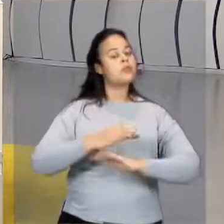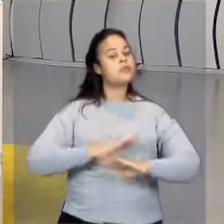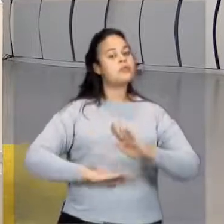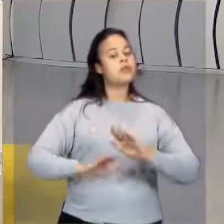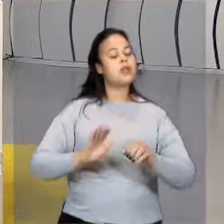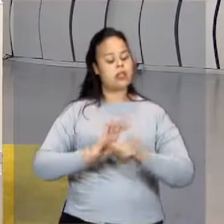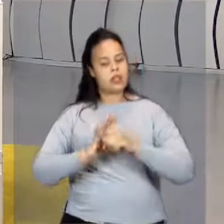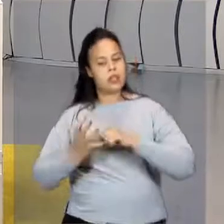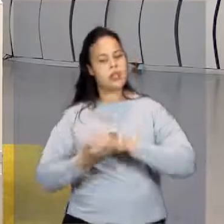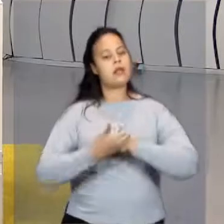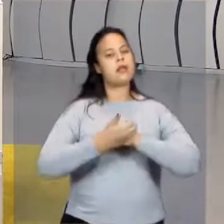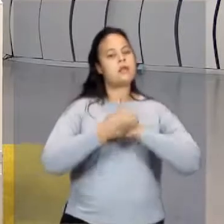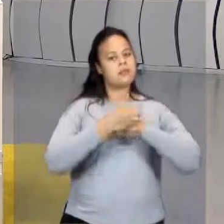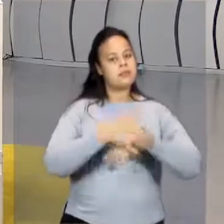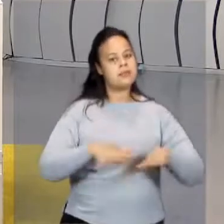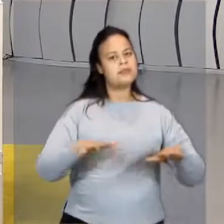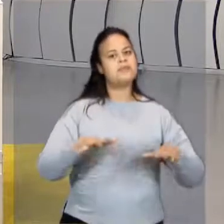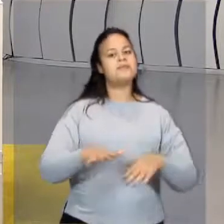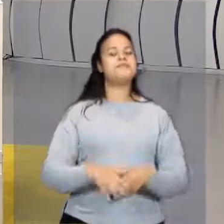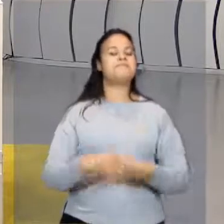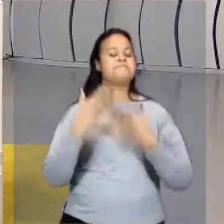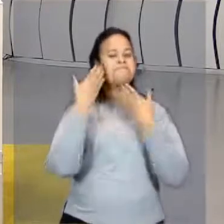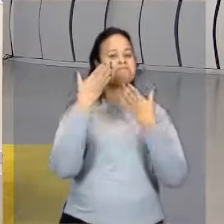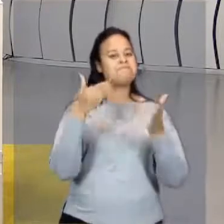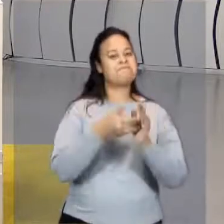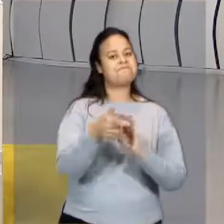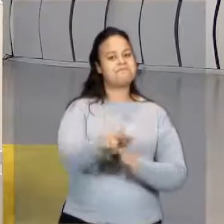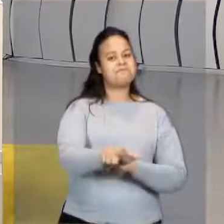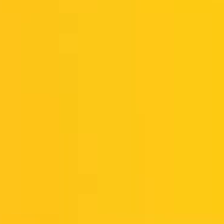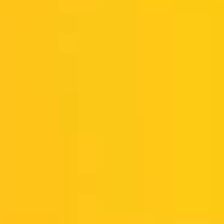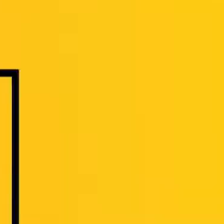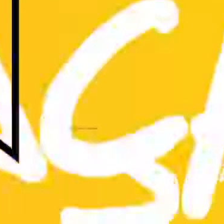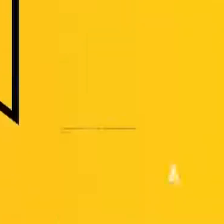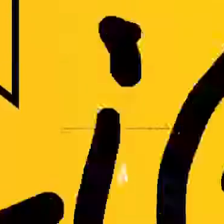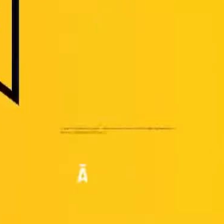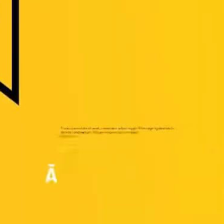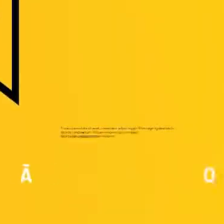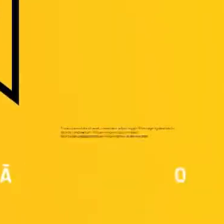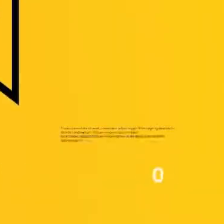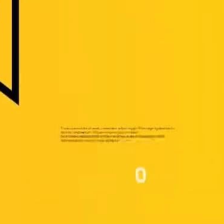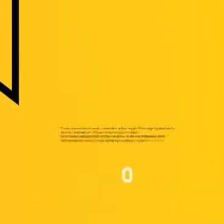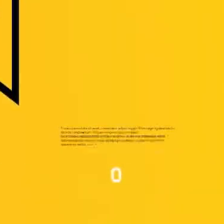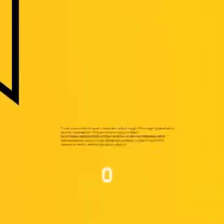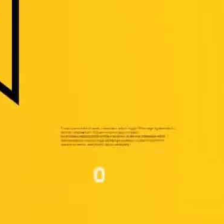estamos vivendo. Muito obrigado. Até a próxima. Transcrição Quintena